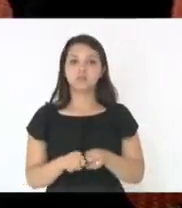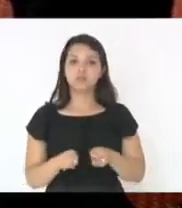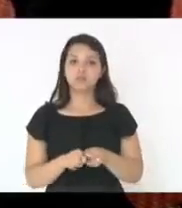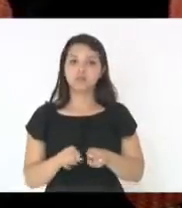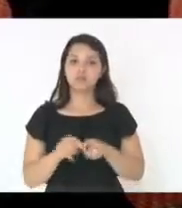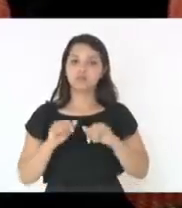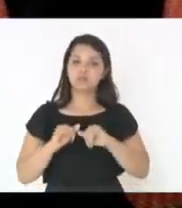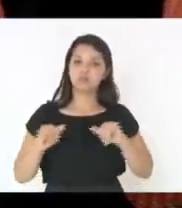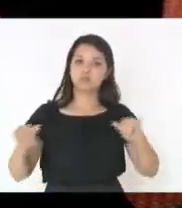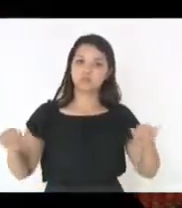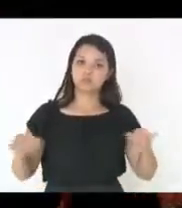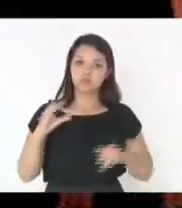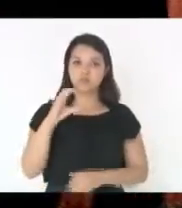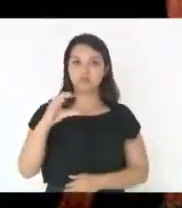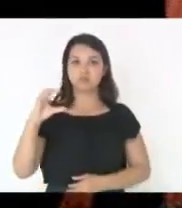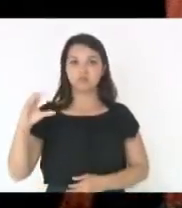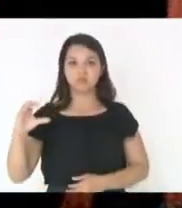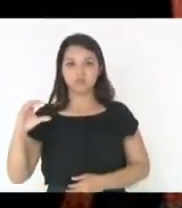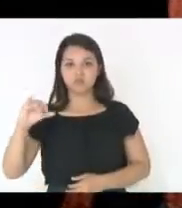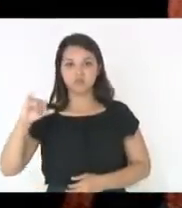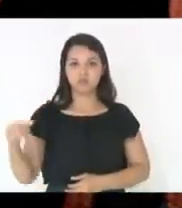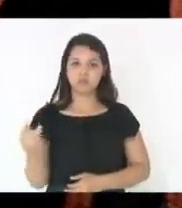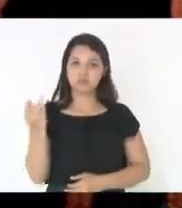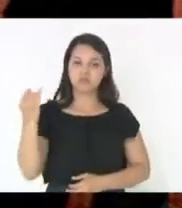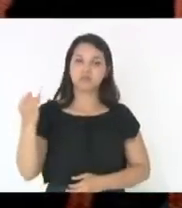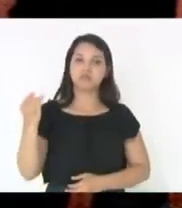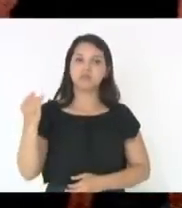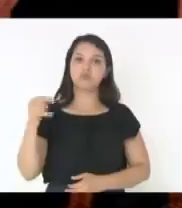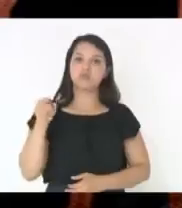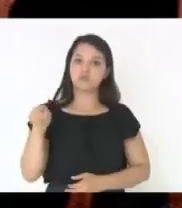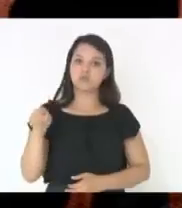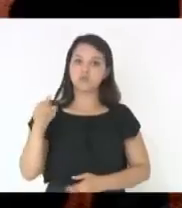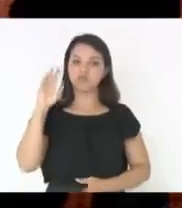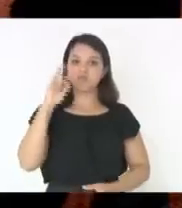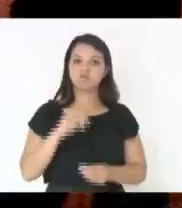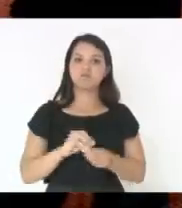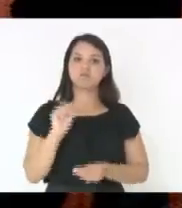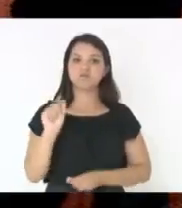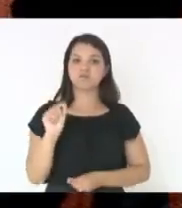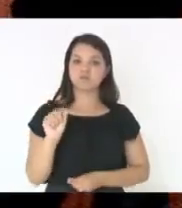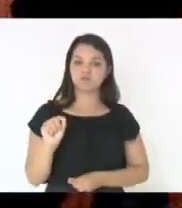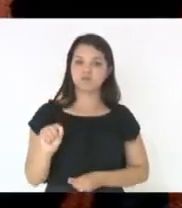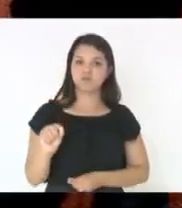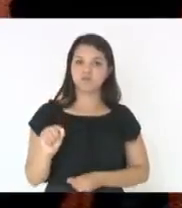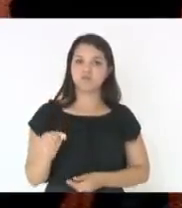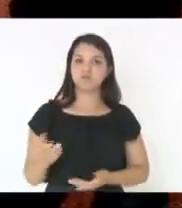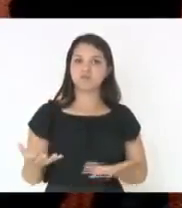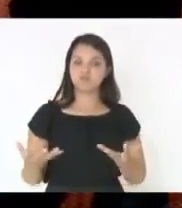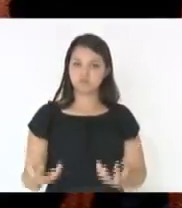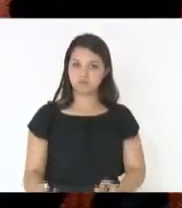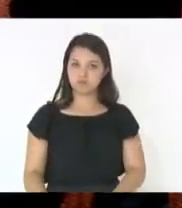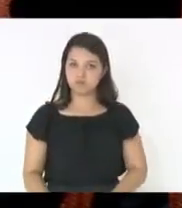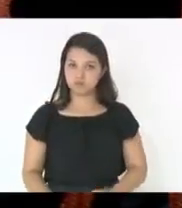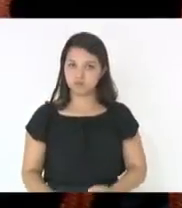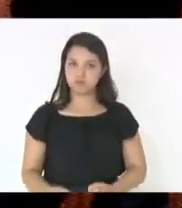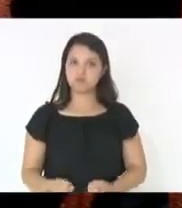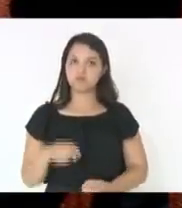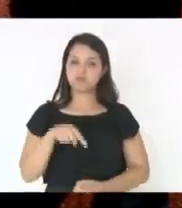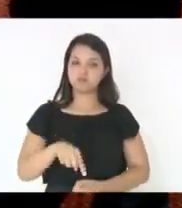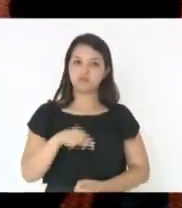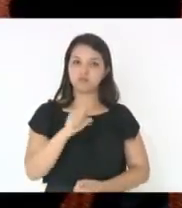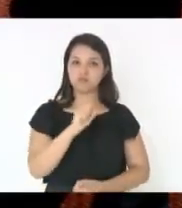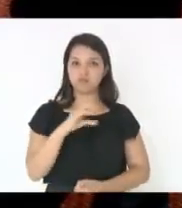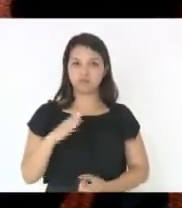que chegou à conclusão de que não é mais possível deliberar nesta casa